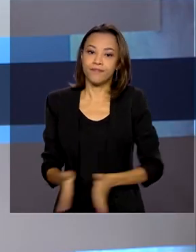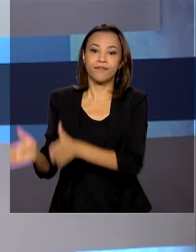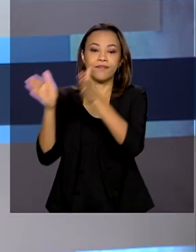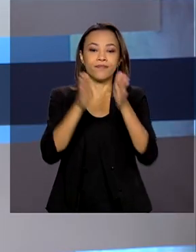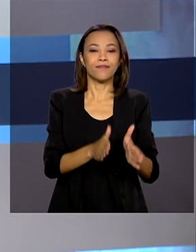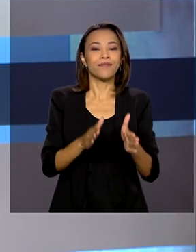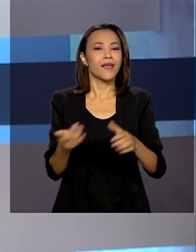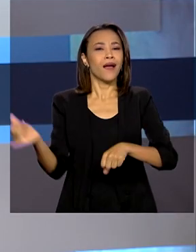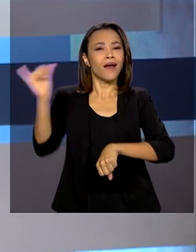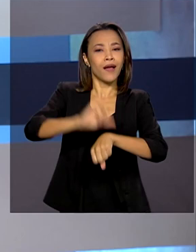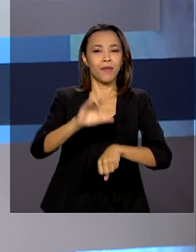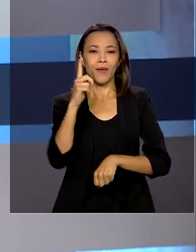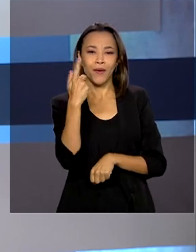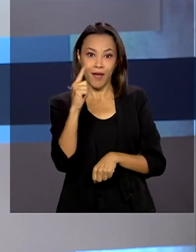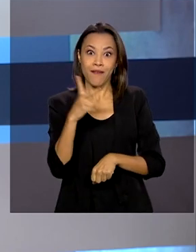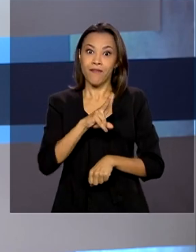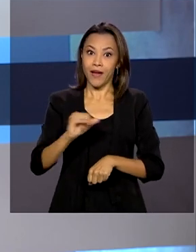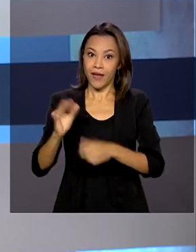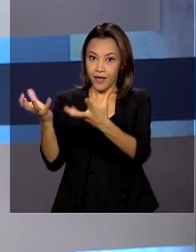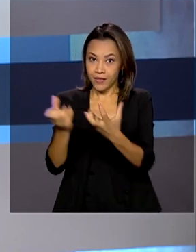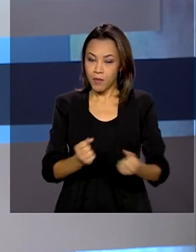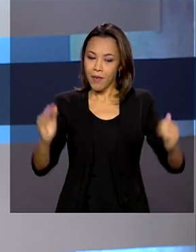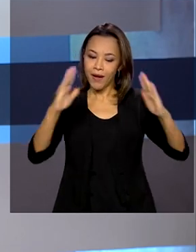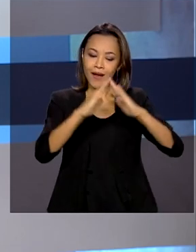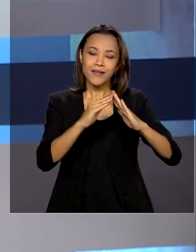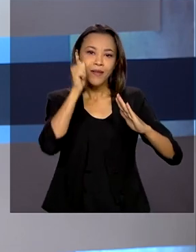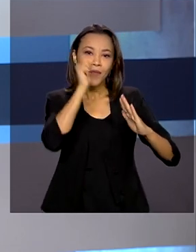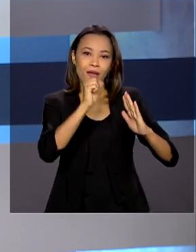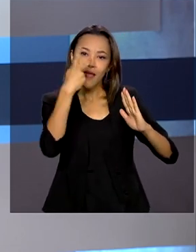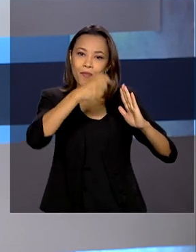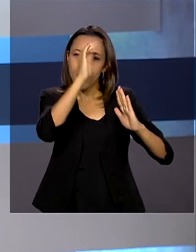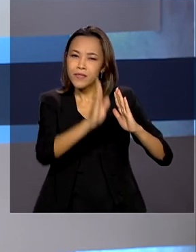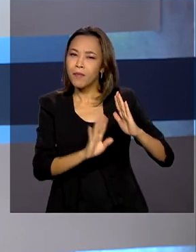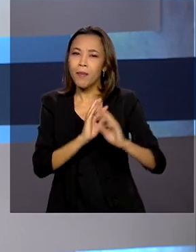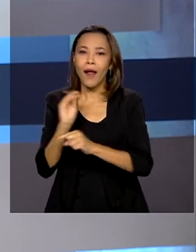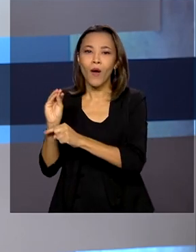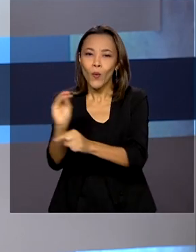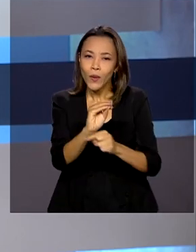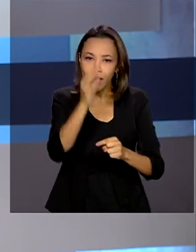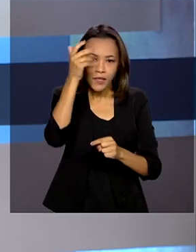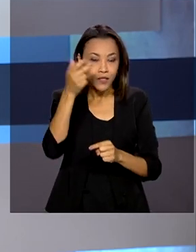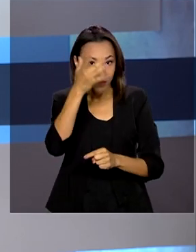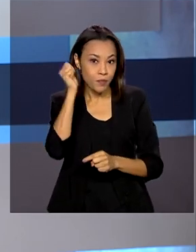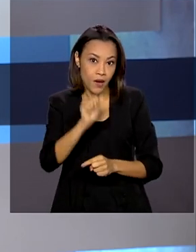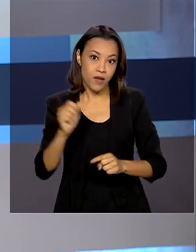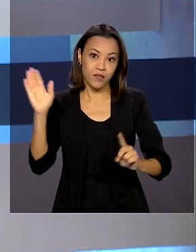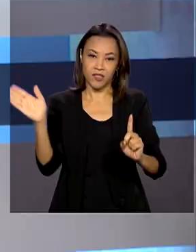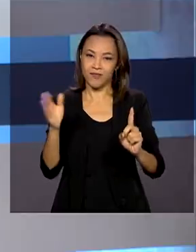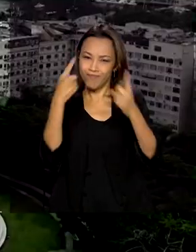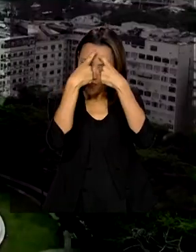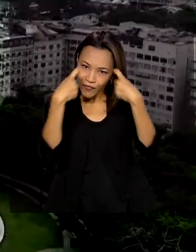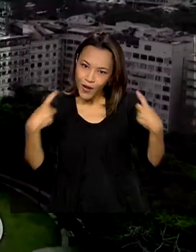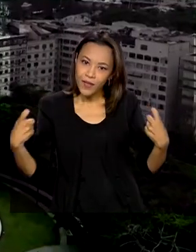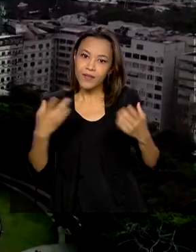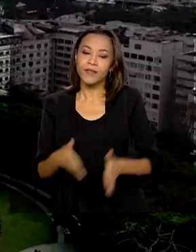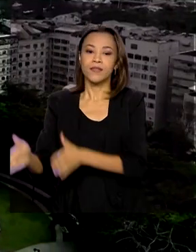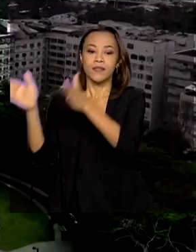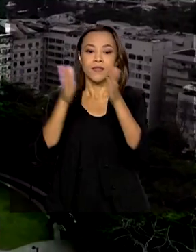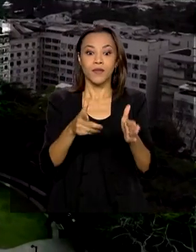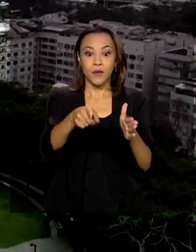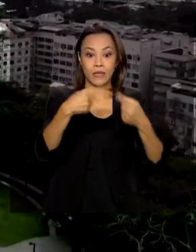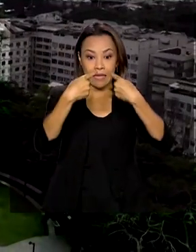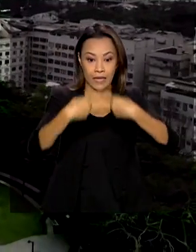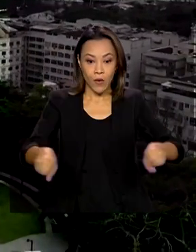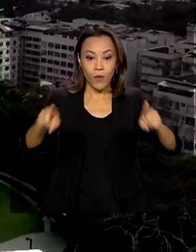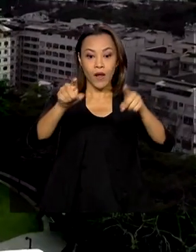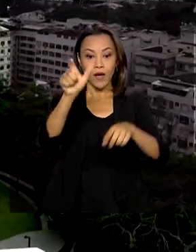Goiânia vai receber Casa da Mulher Brasileira para atender vítimas de violência. E veja também, inaugurado no